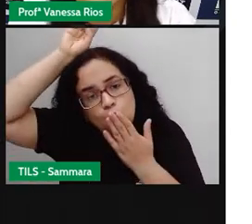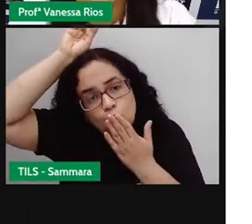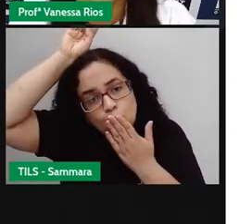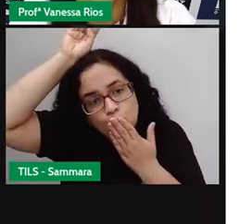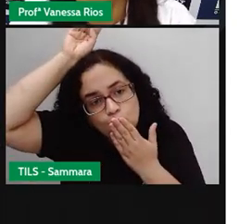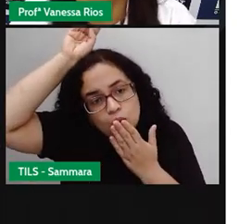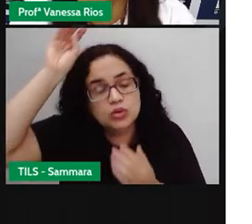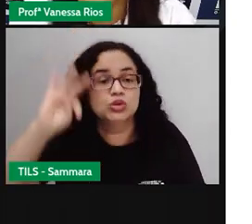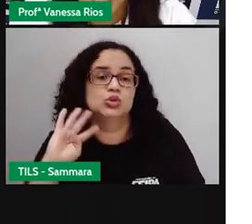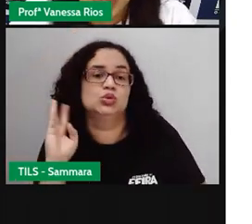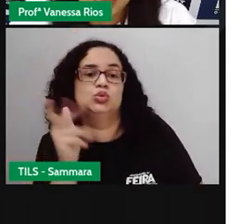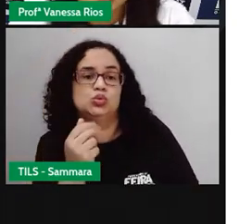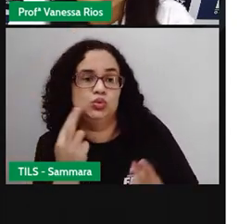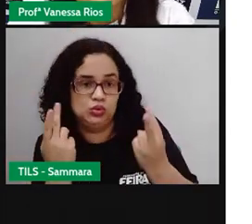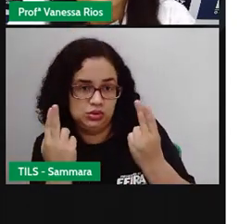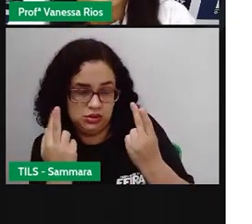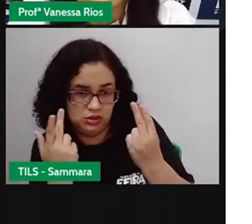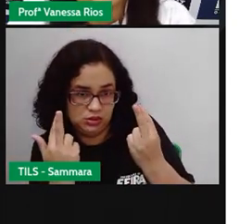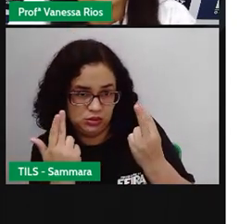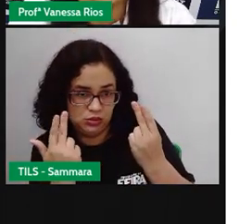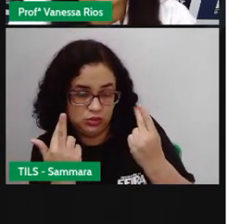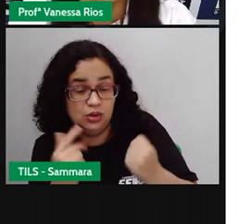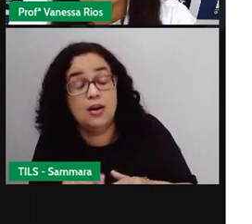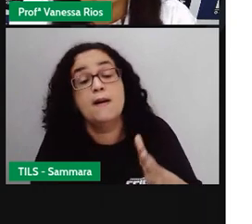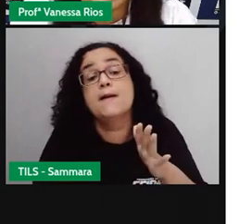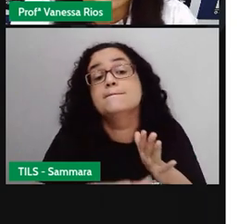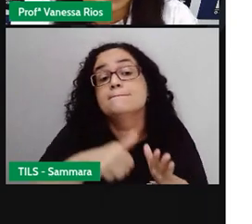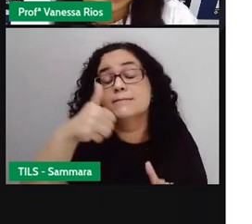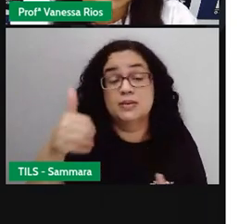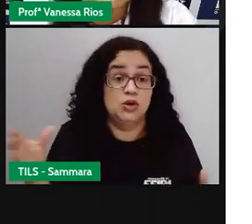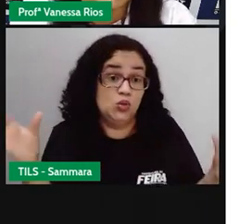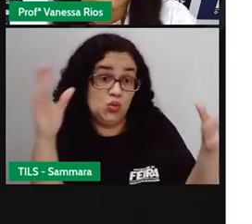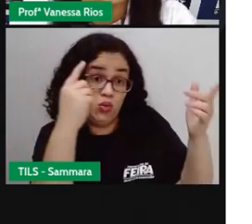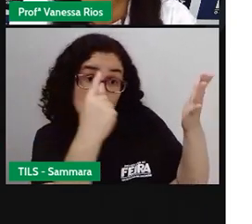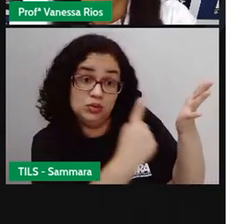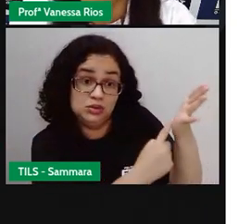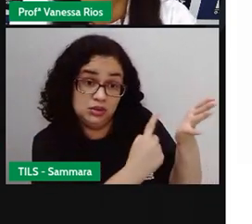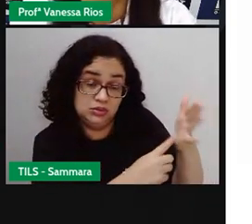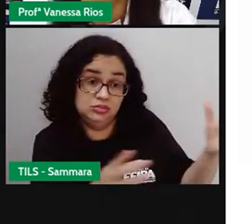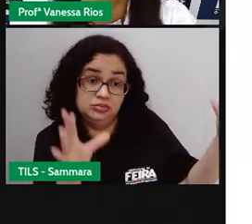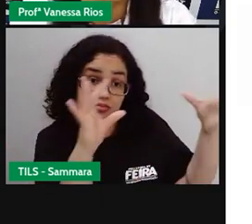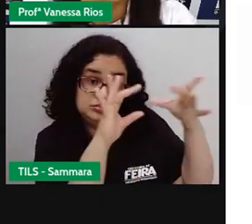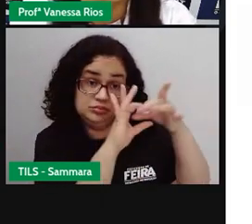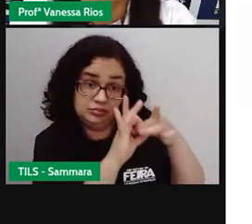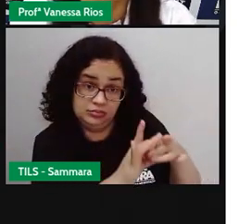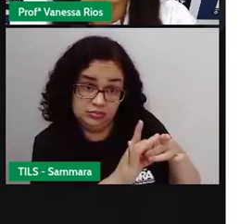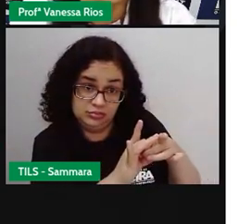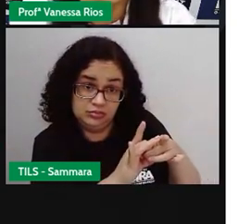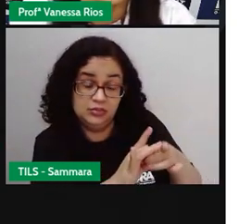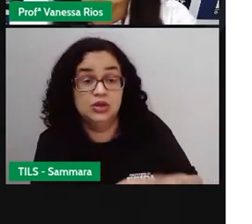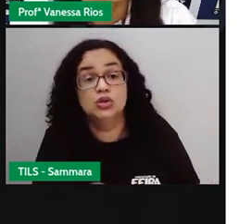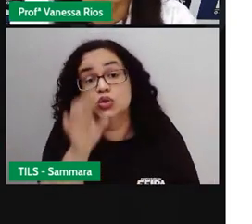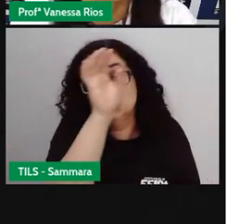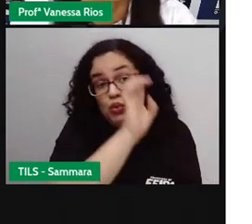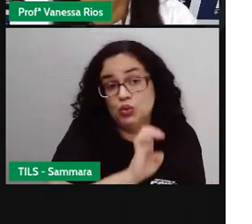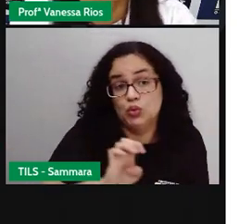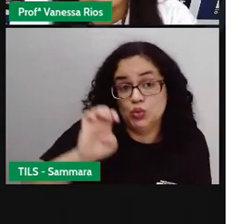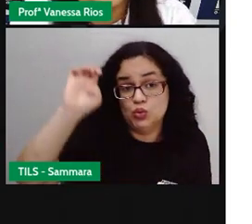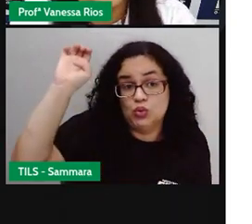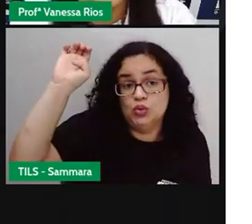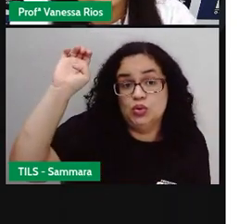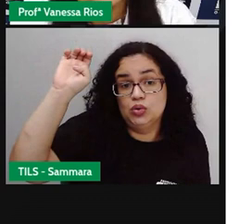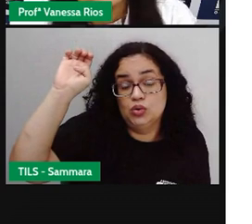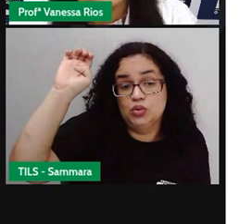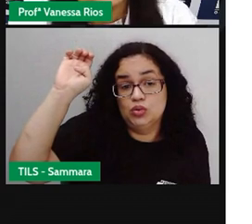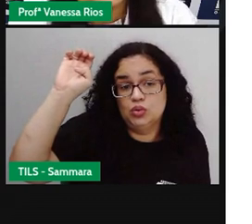todos iguais. O primeiro contato aí foi, dos europeus, foi com